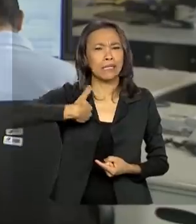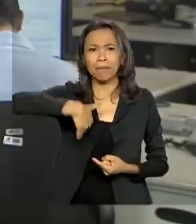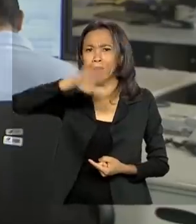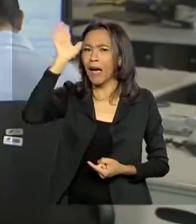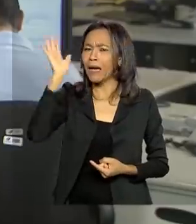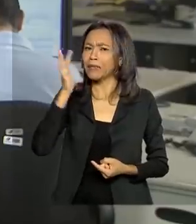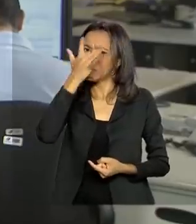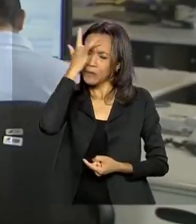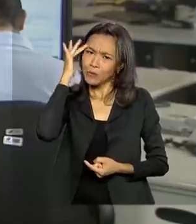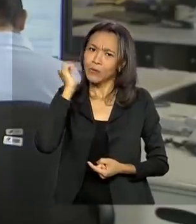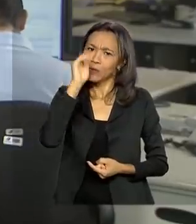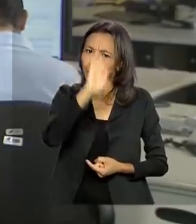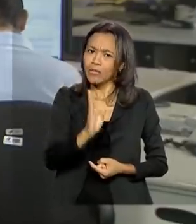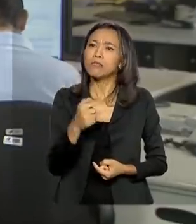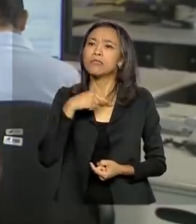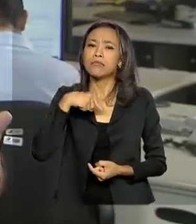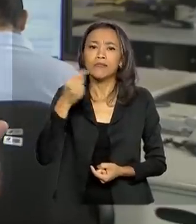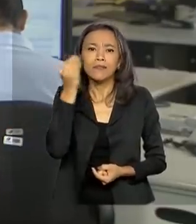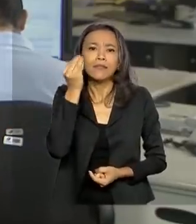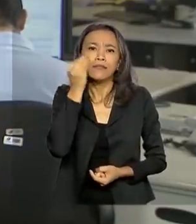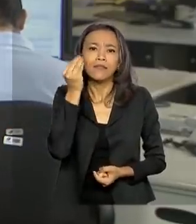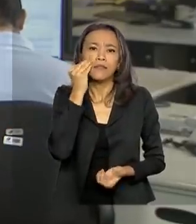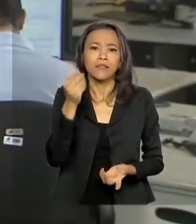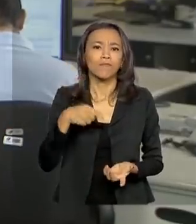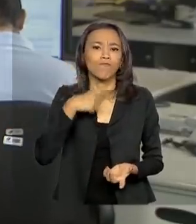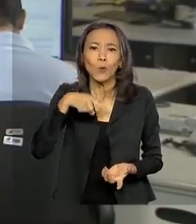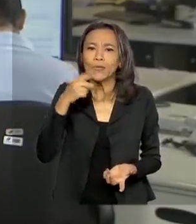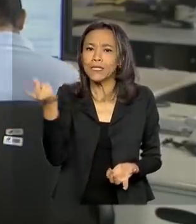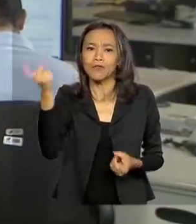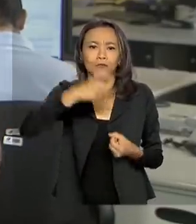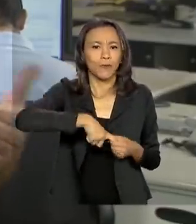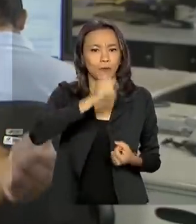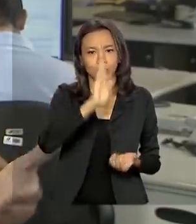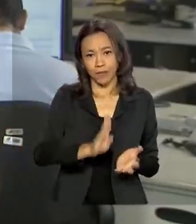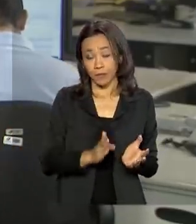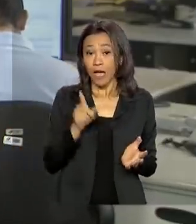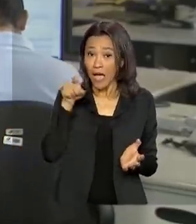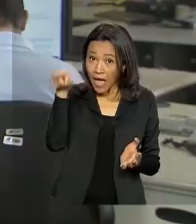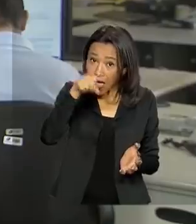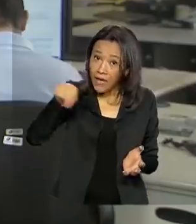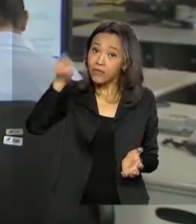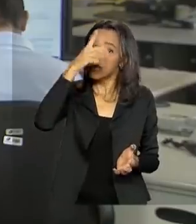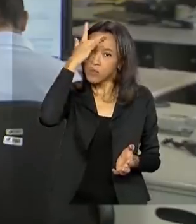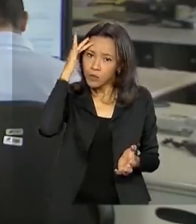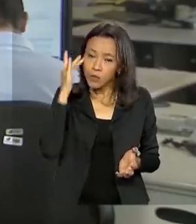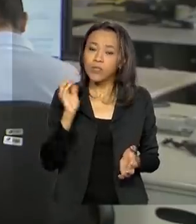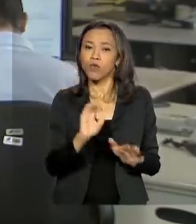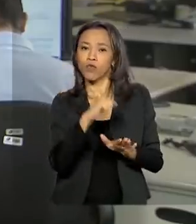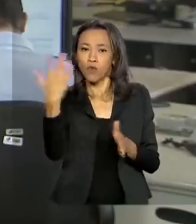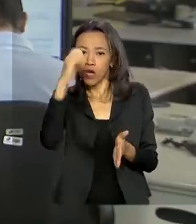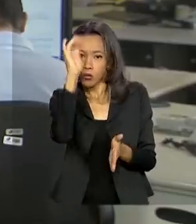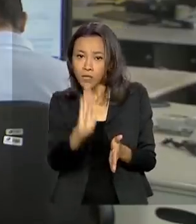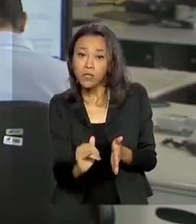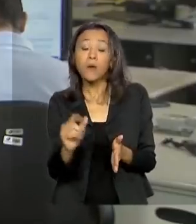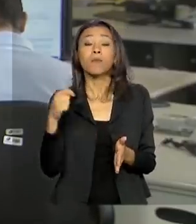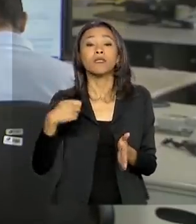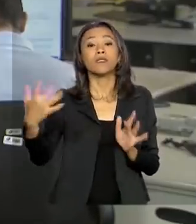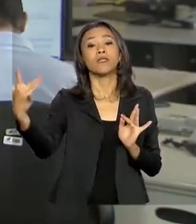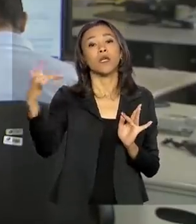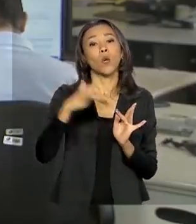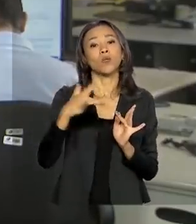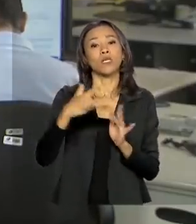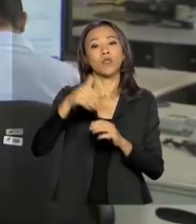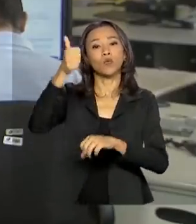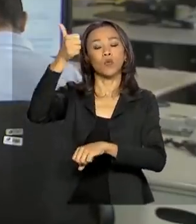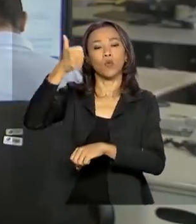concentra brasileiros tentando voltar. Agora, Renata, é importante que essas pessoas que estão tentando a repatriação entrem em contato com o consulado